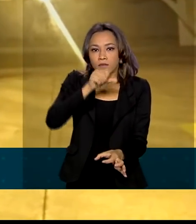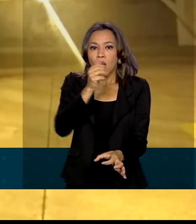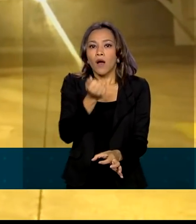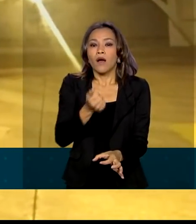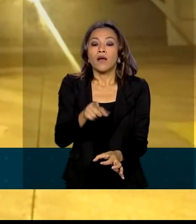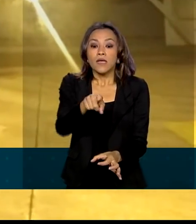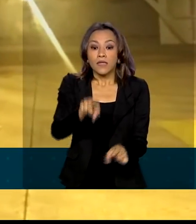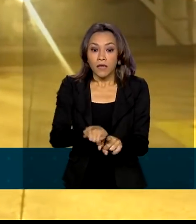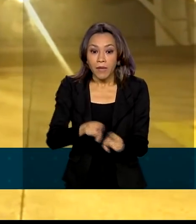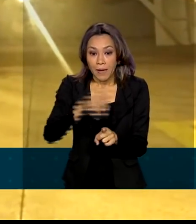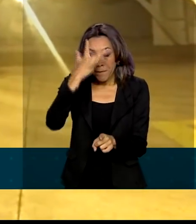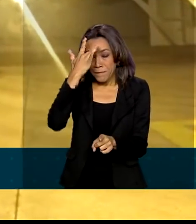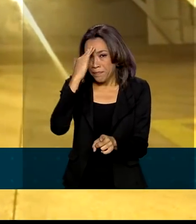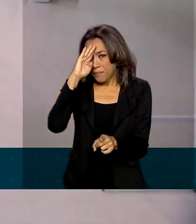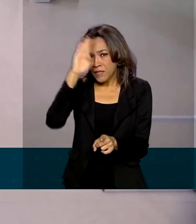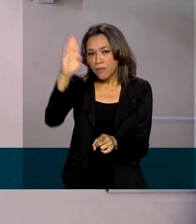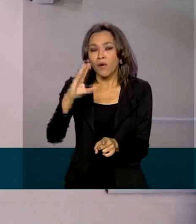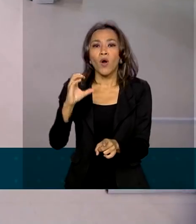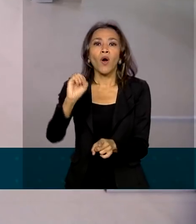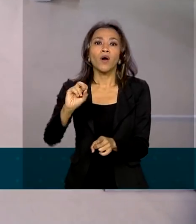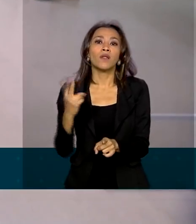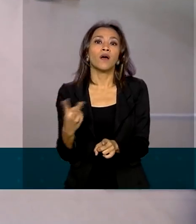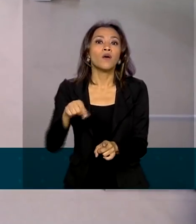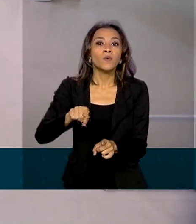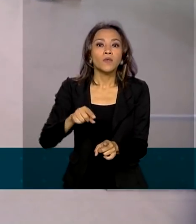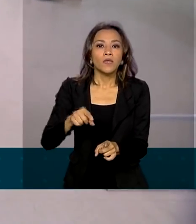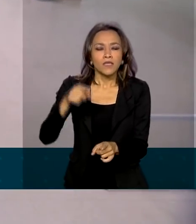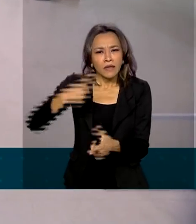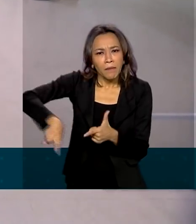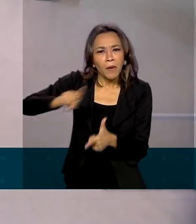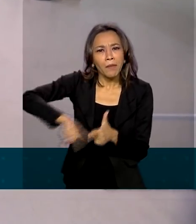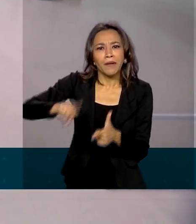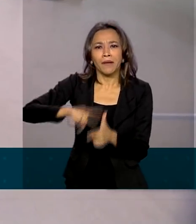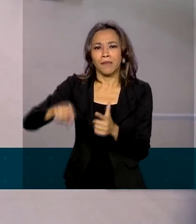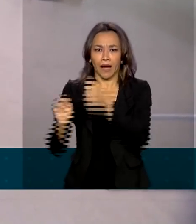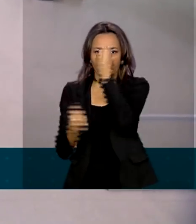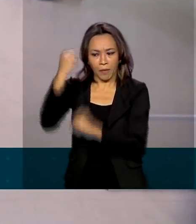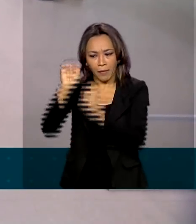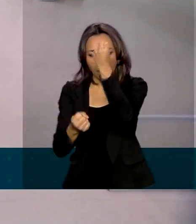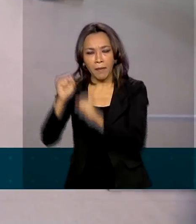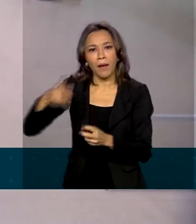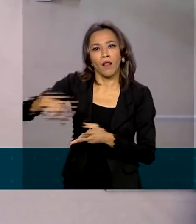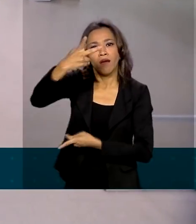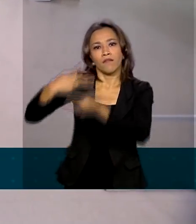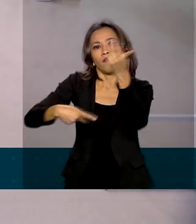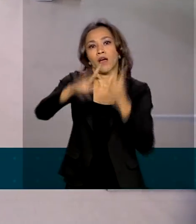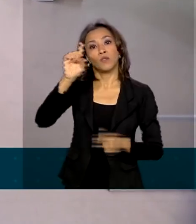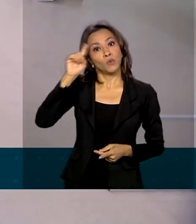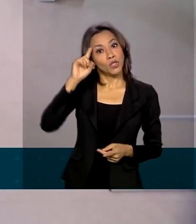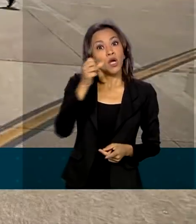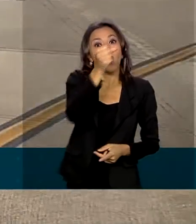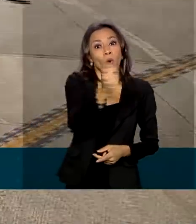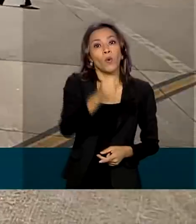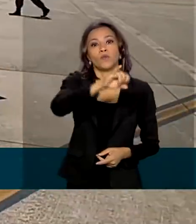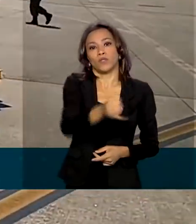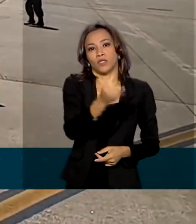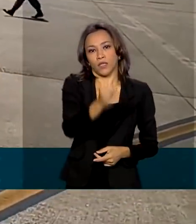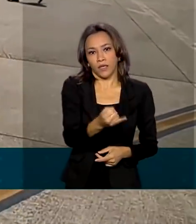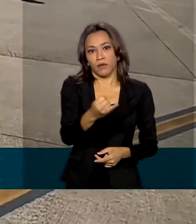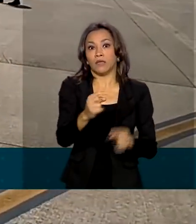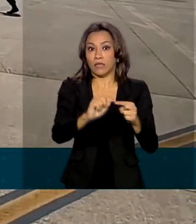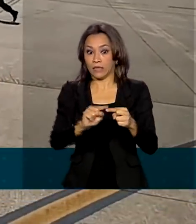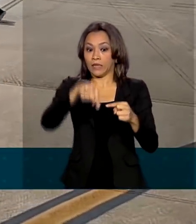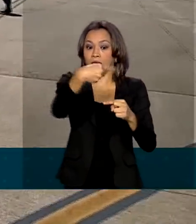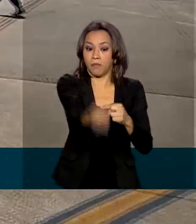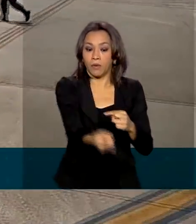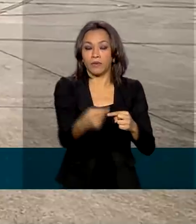empresa que fabrica oxigênio no país que poderia ter problemas no abastecimento de Manaus no dia 8 de janeiro. A partir daí,